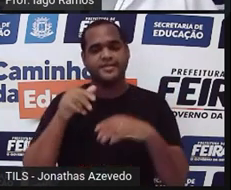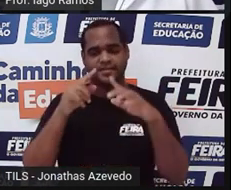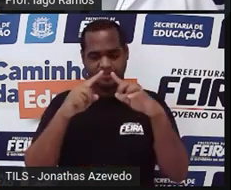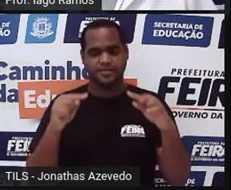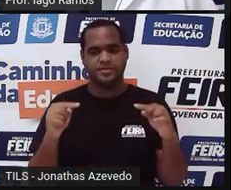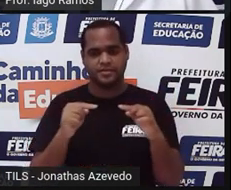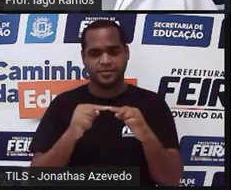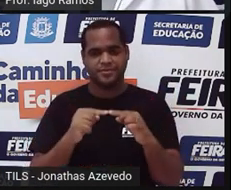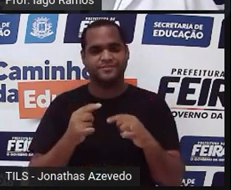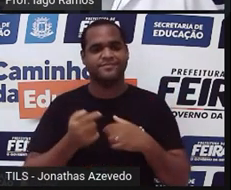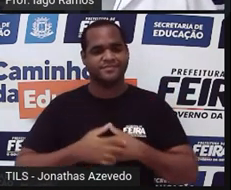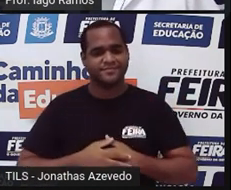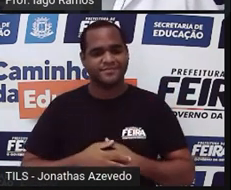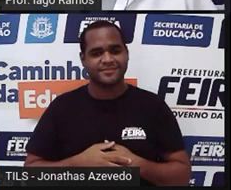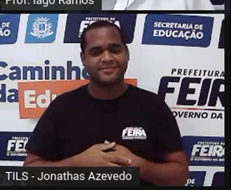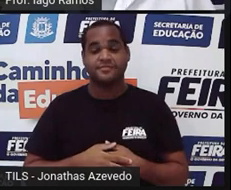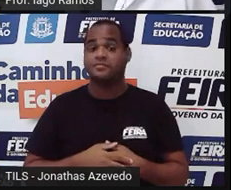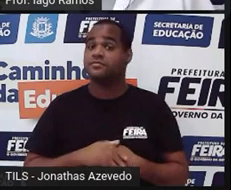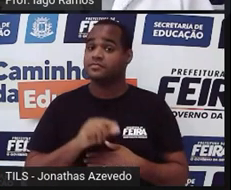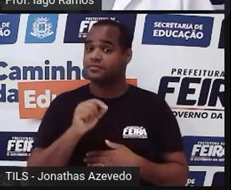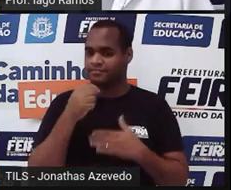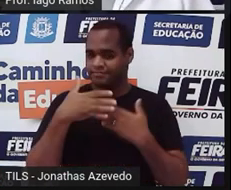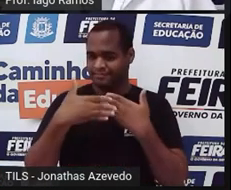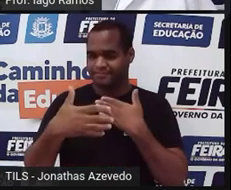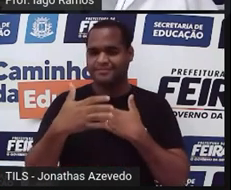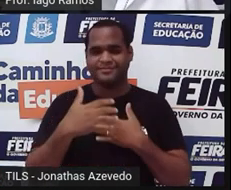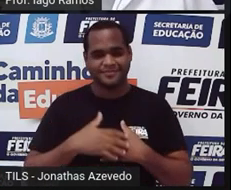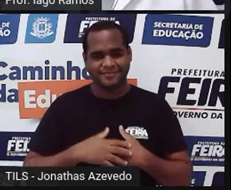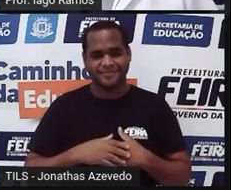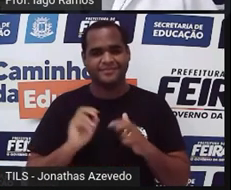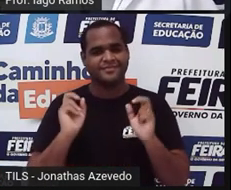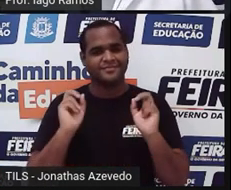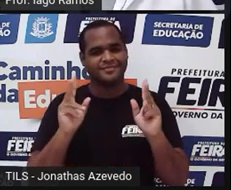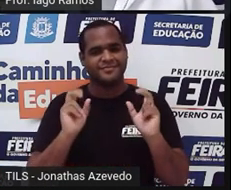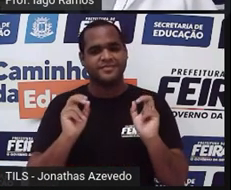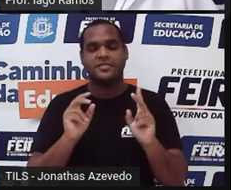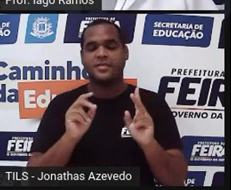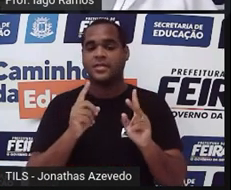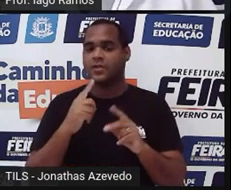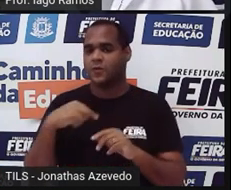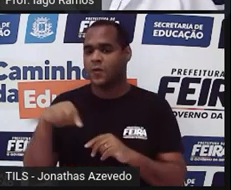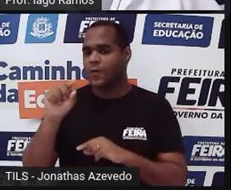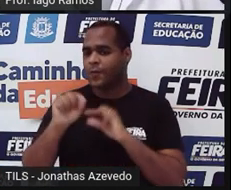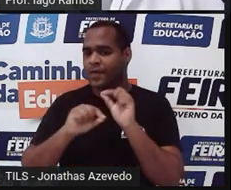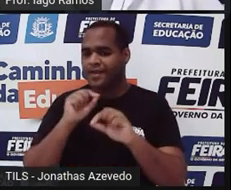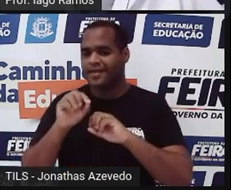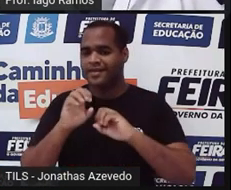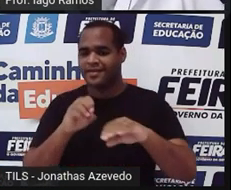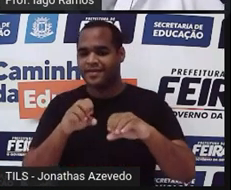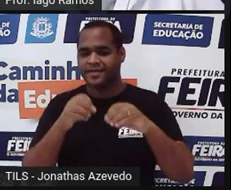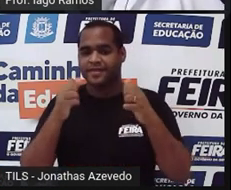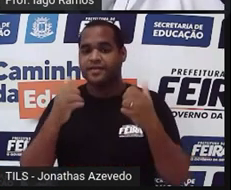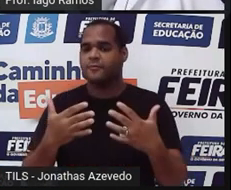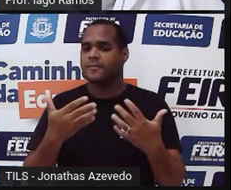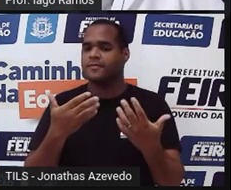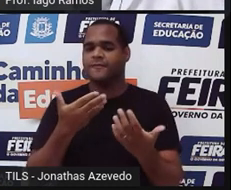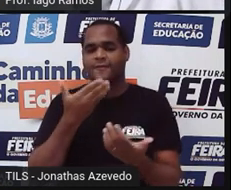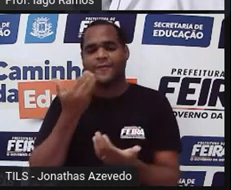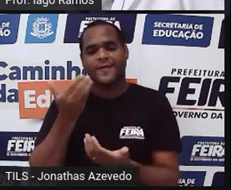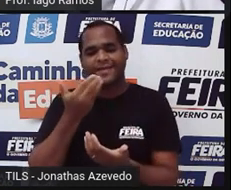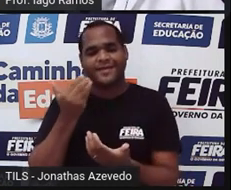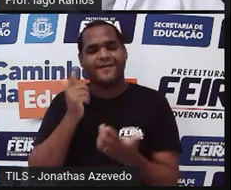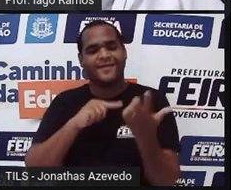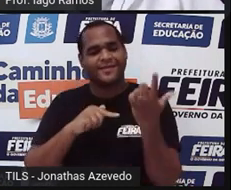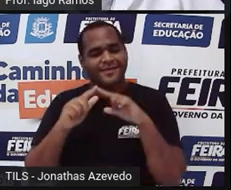de área dos triângulos. Bom, então vamos seguindo. O é que a gente vai fazer nessa aula? A gente vai conhecer um pouco mais, tá bom?